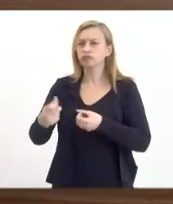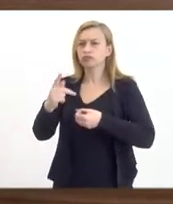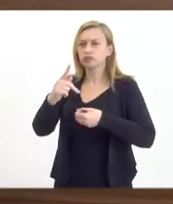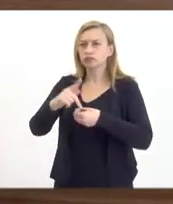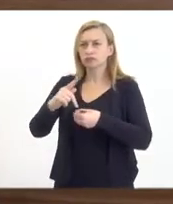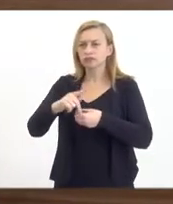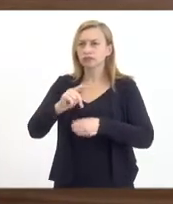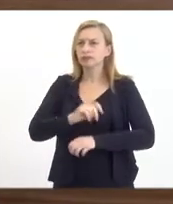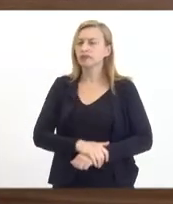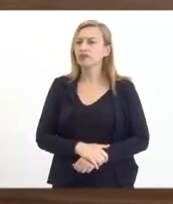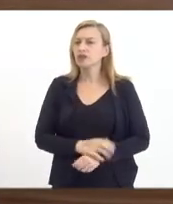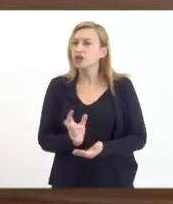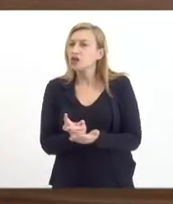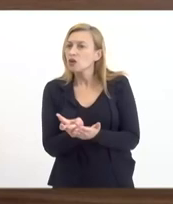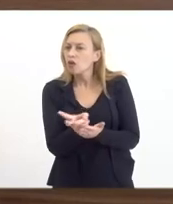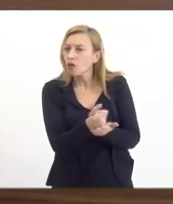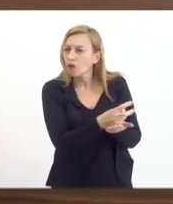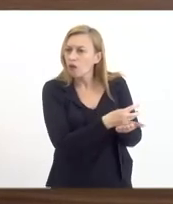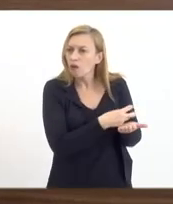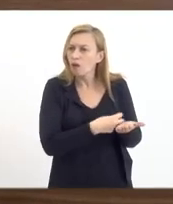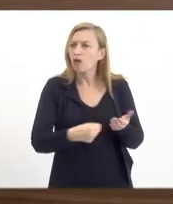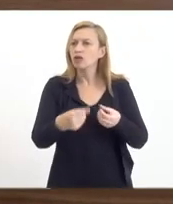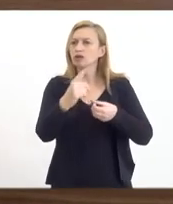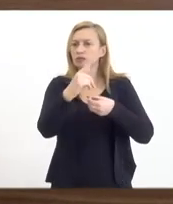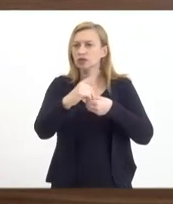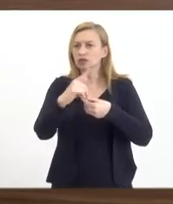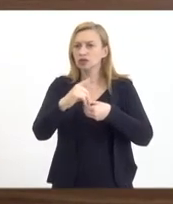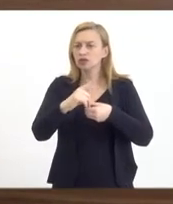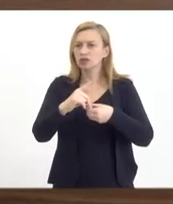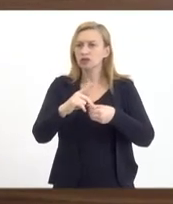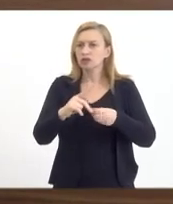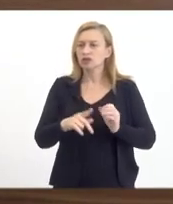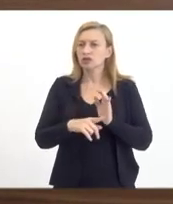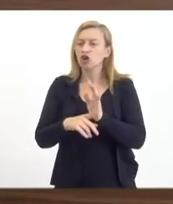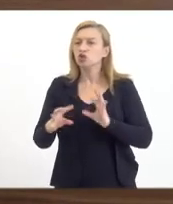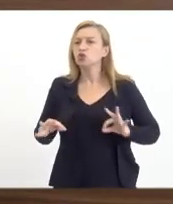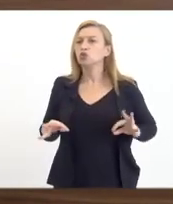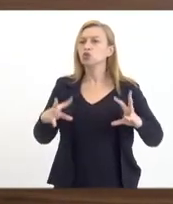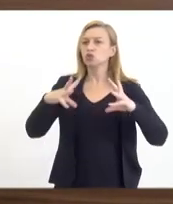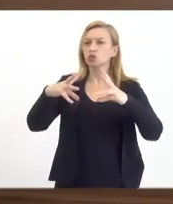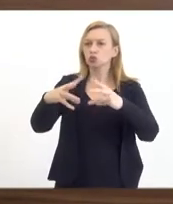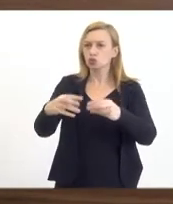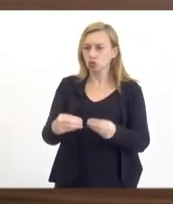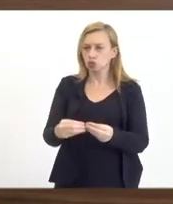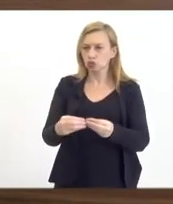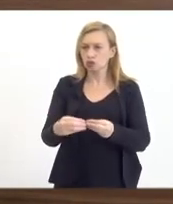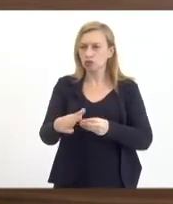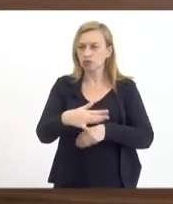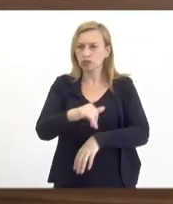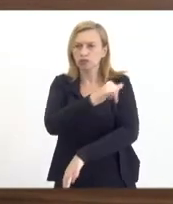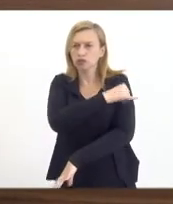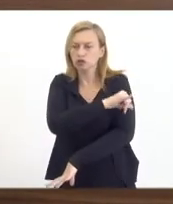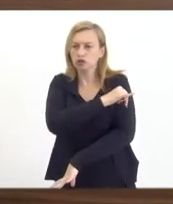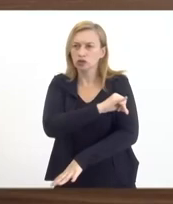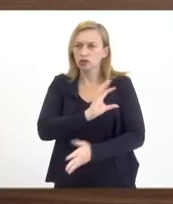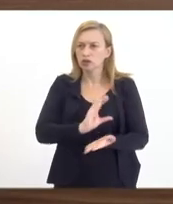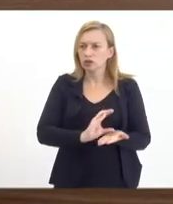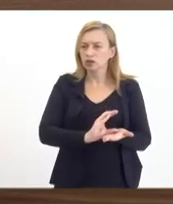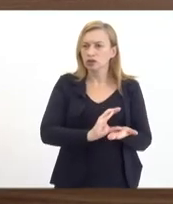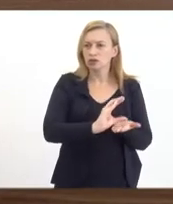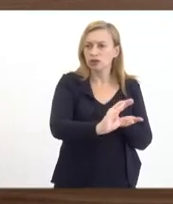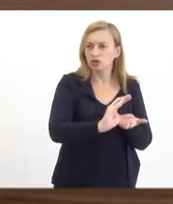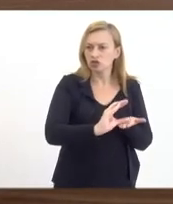Esse róio de petróleo que vem justamente fomentar toda a receita do Estado do Rio de Janeiro, ele é repassado aos 92